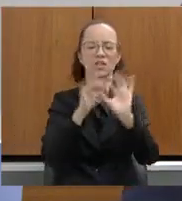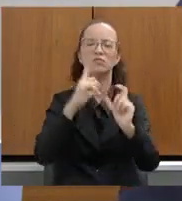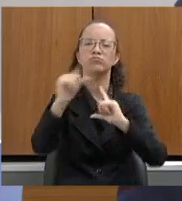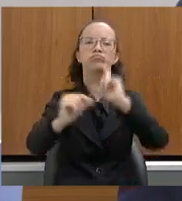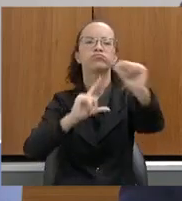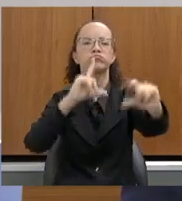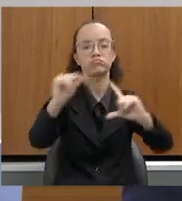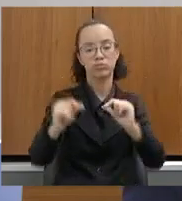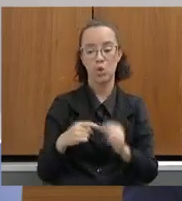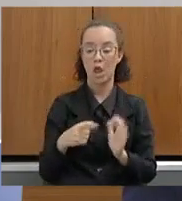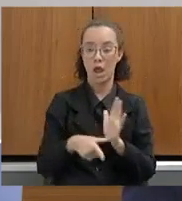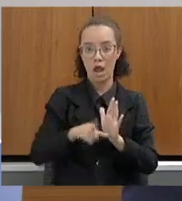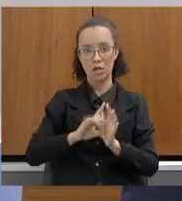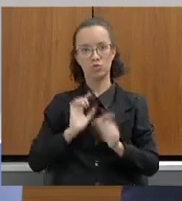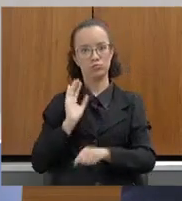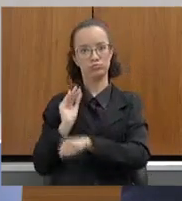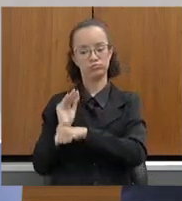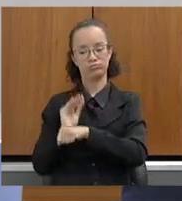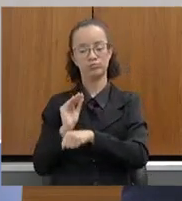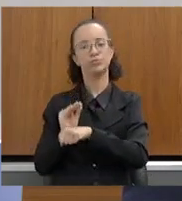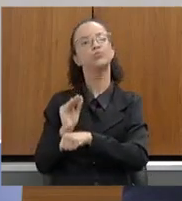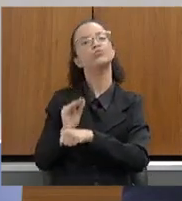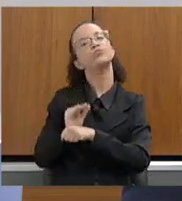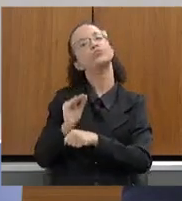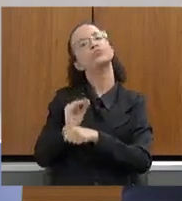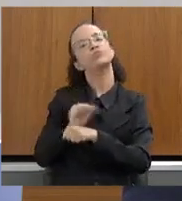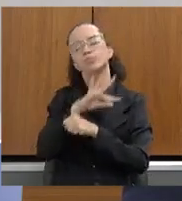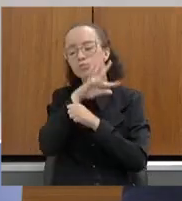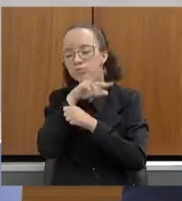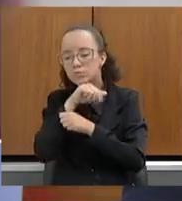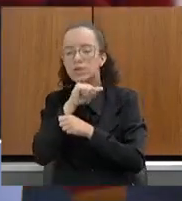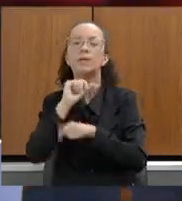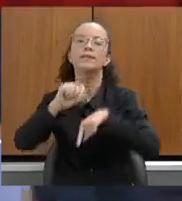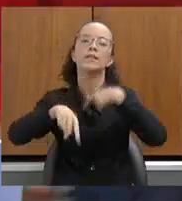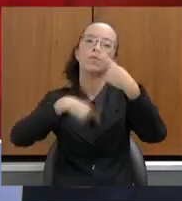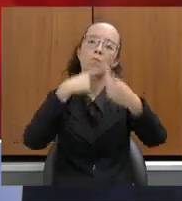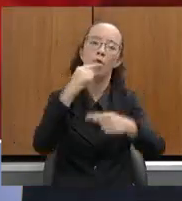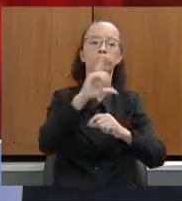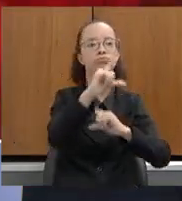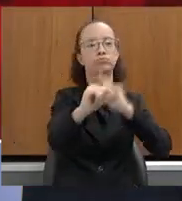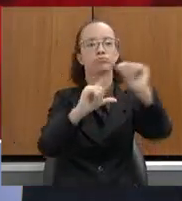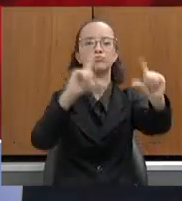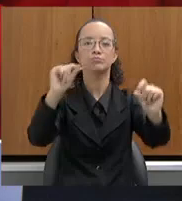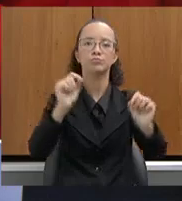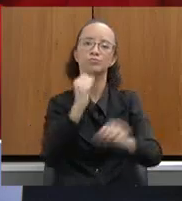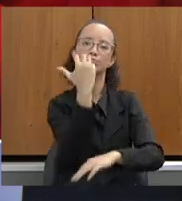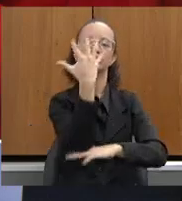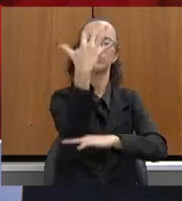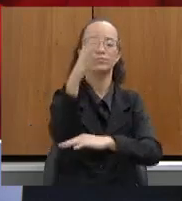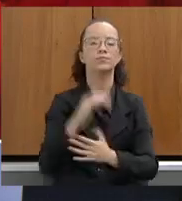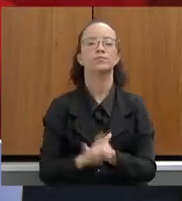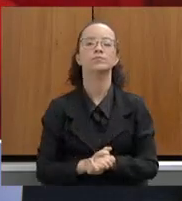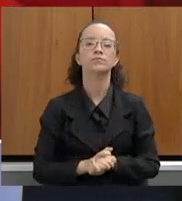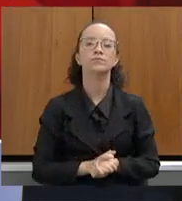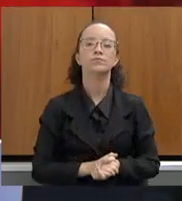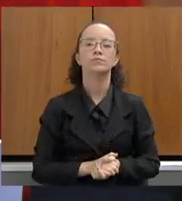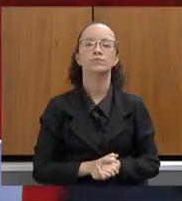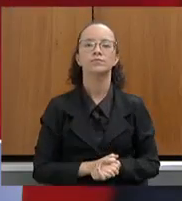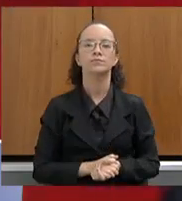recebidos nos nossos centros de triagem para o habitat natural. Por favor.